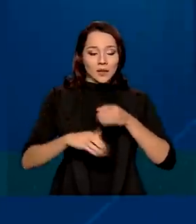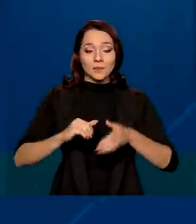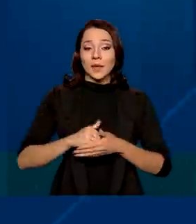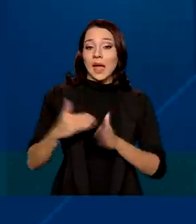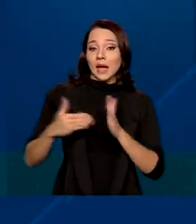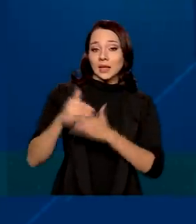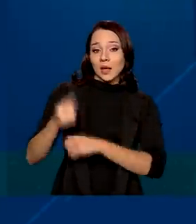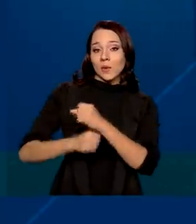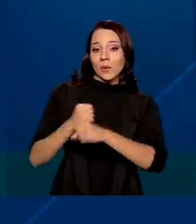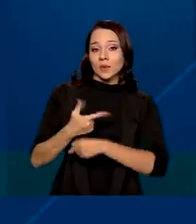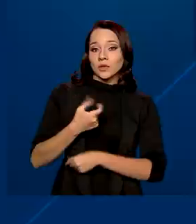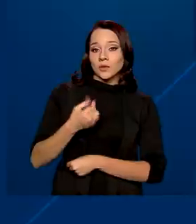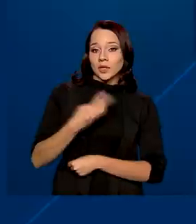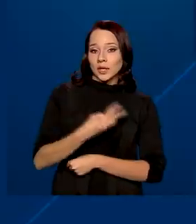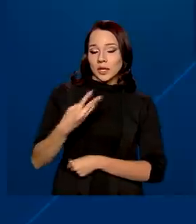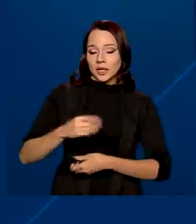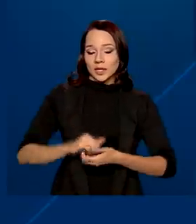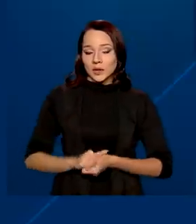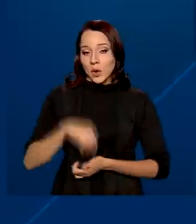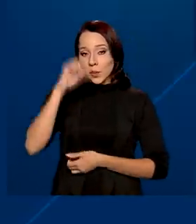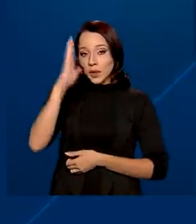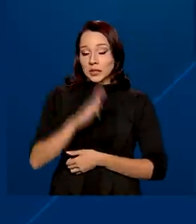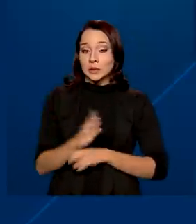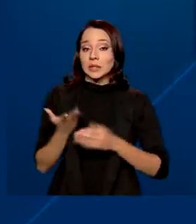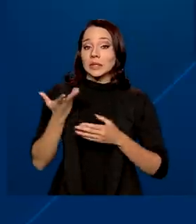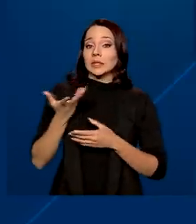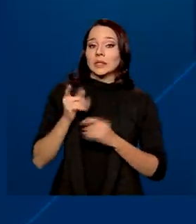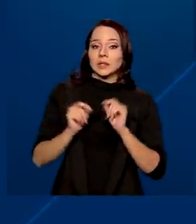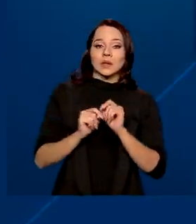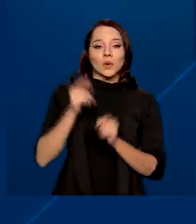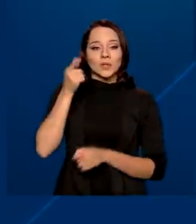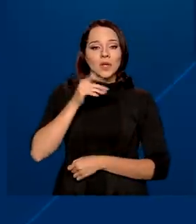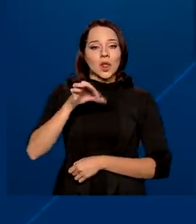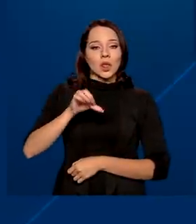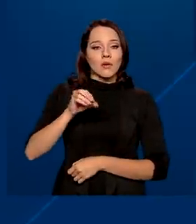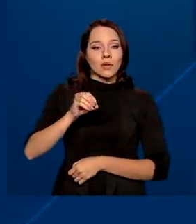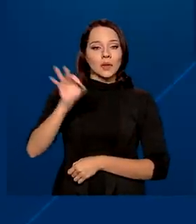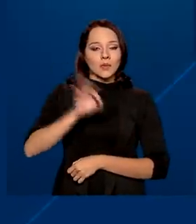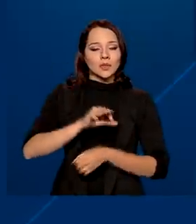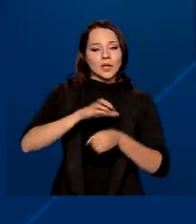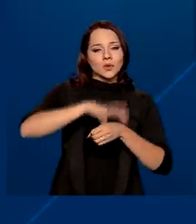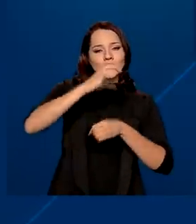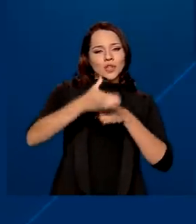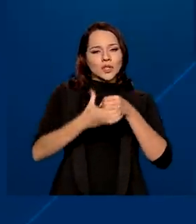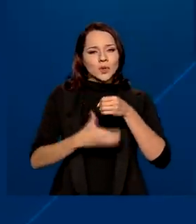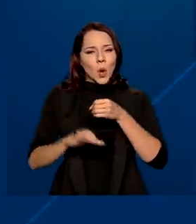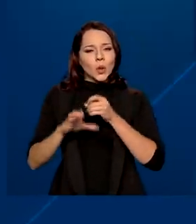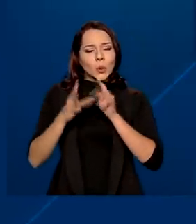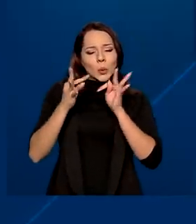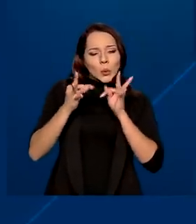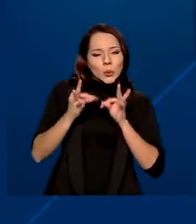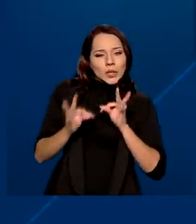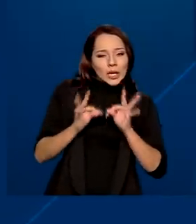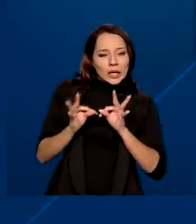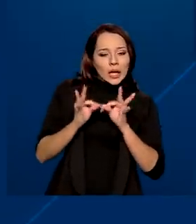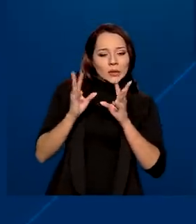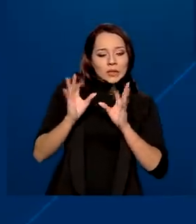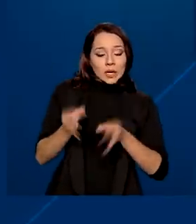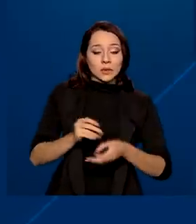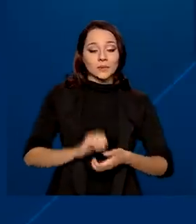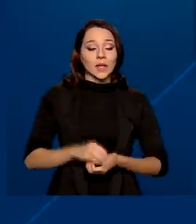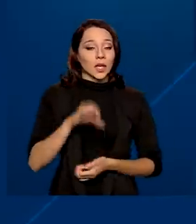2033, o país espera chegar a 90% de esgoto tratado e 99